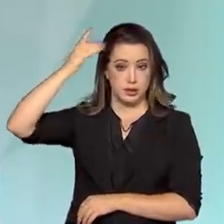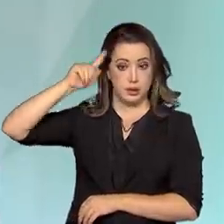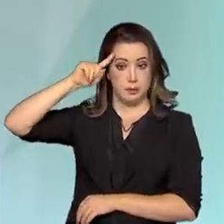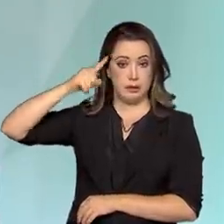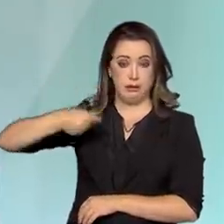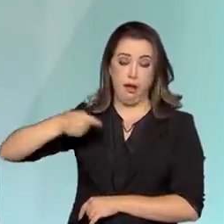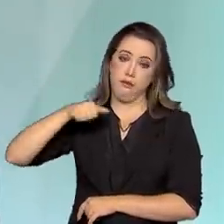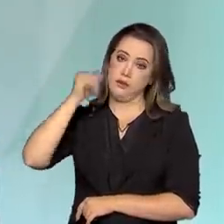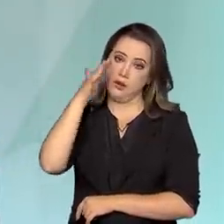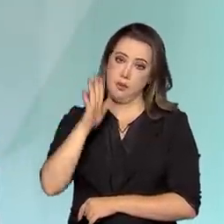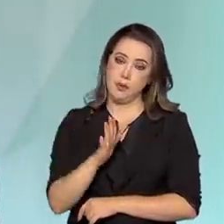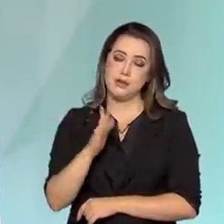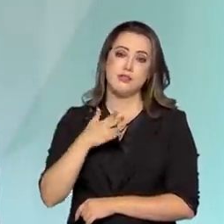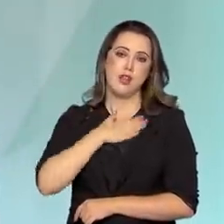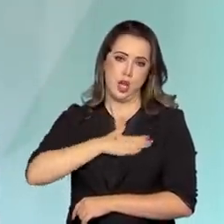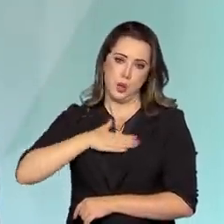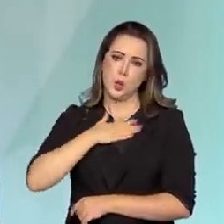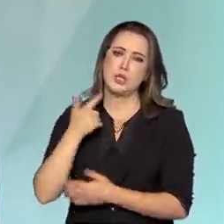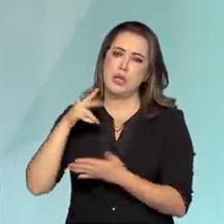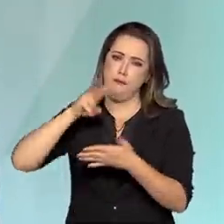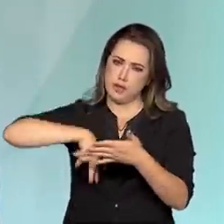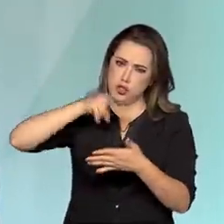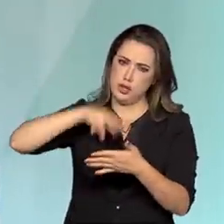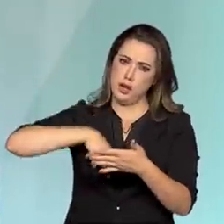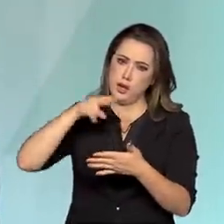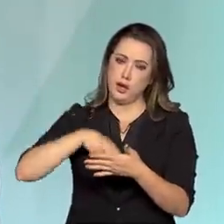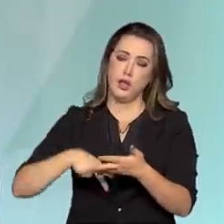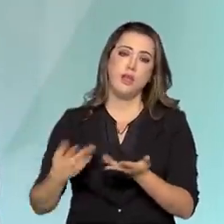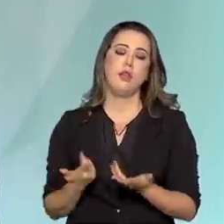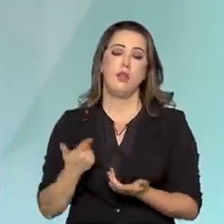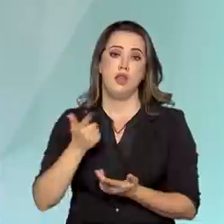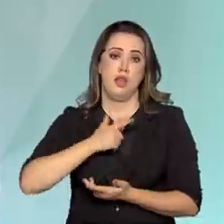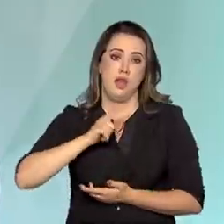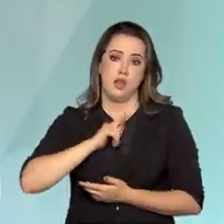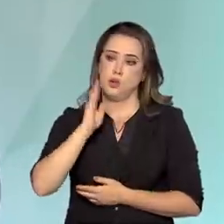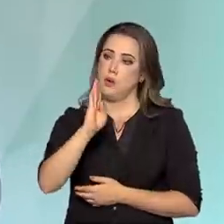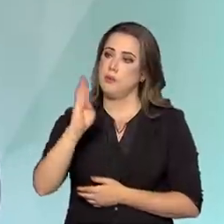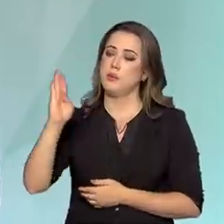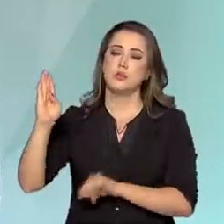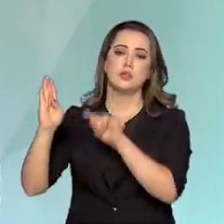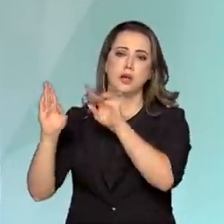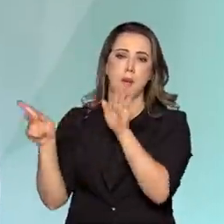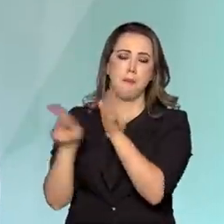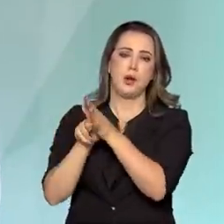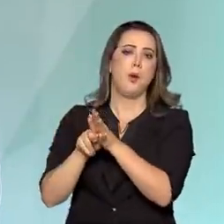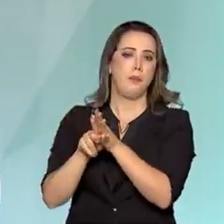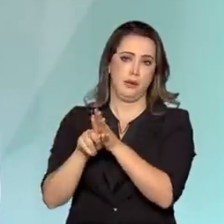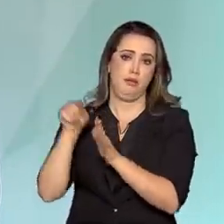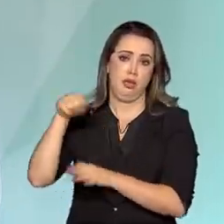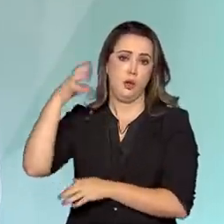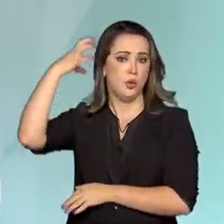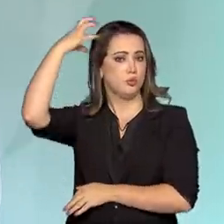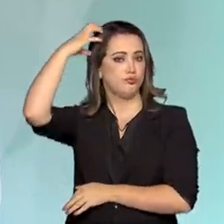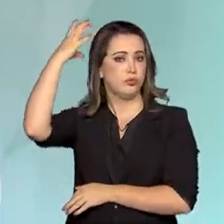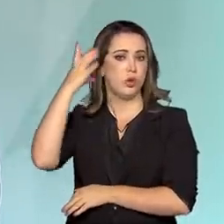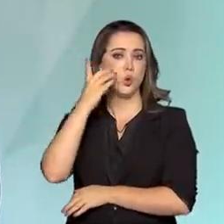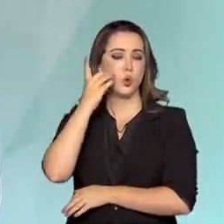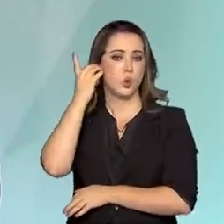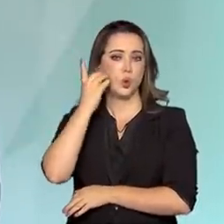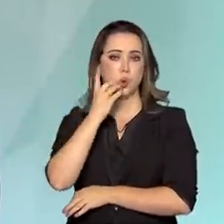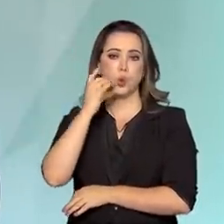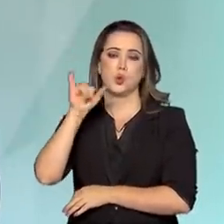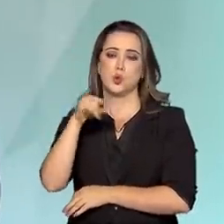de ler, inclusive um acervo era próprio dele e não estava em Lisboa, né, era uma biblioteca do infantado. Então, os reis geralmente tinham as suas